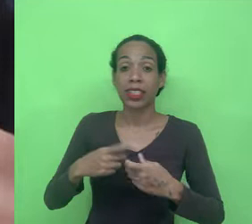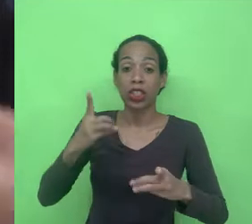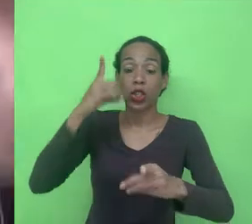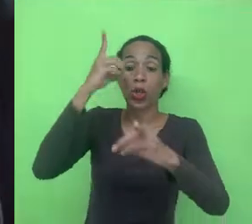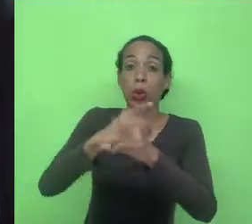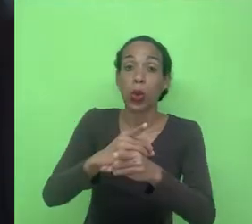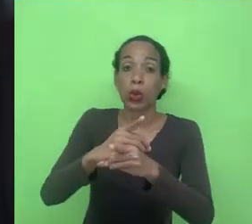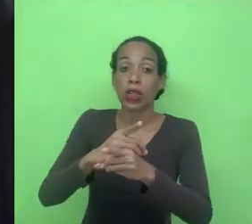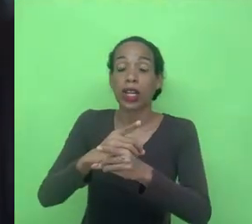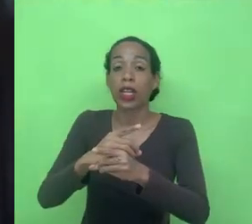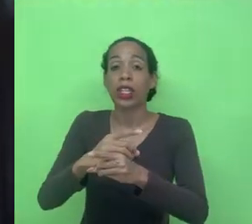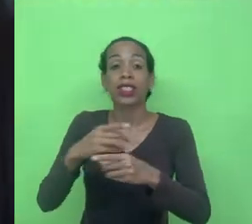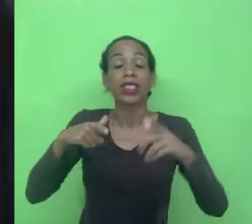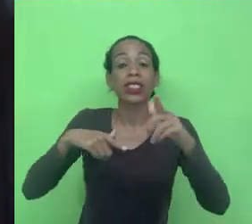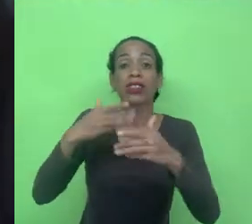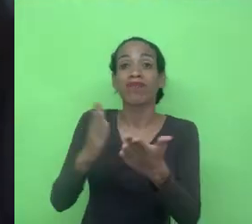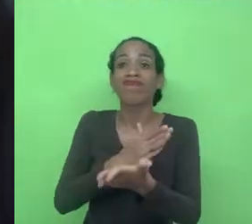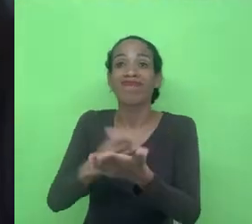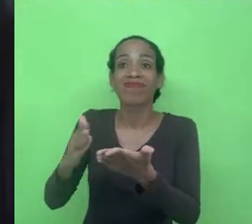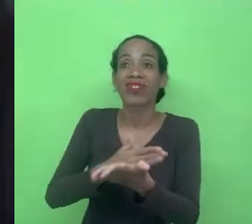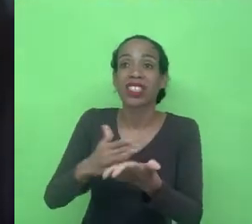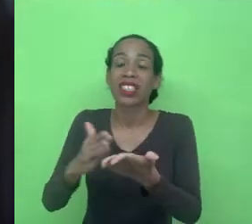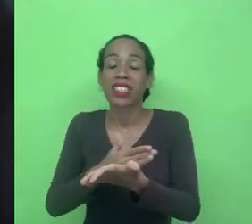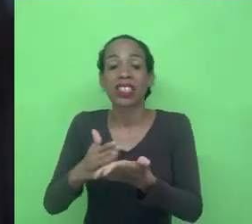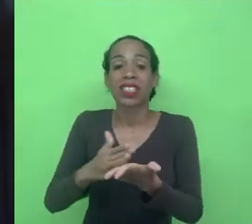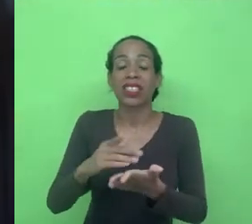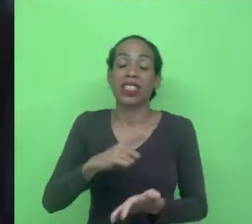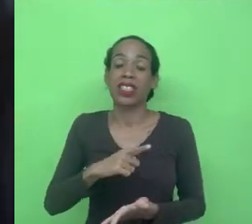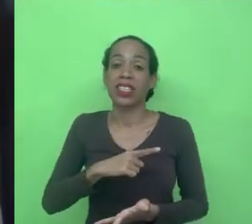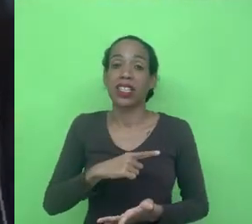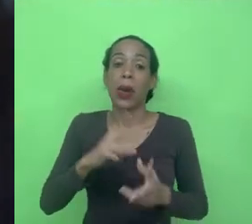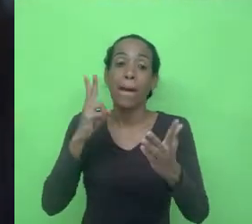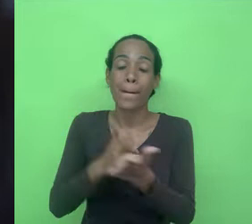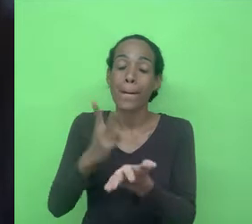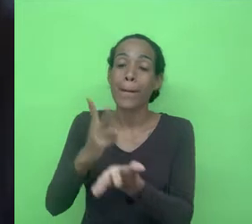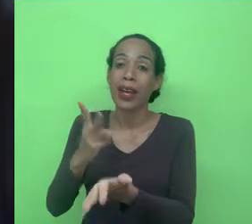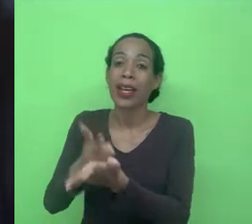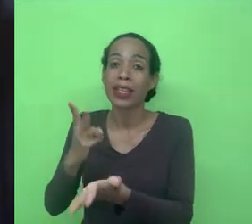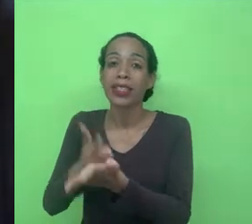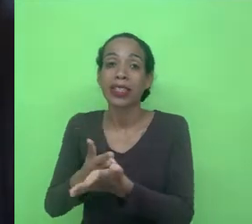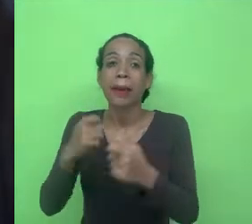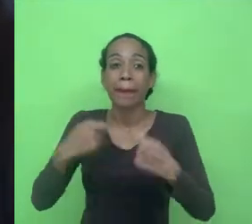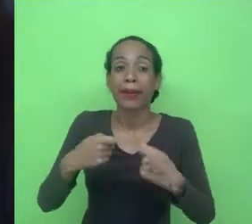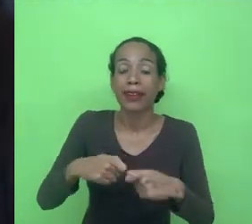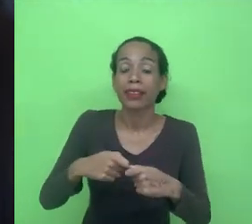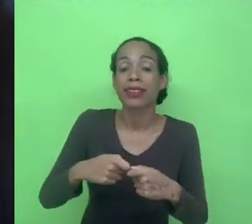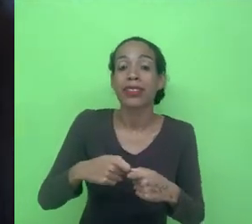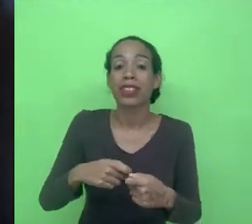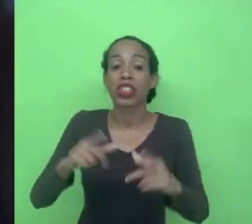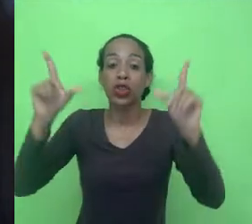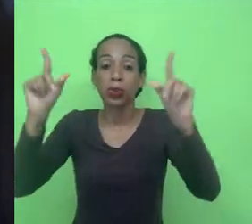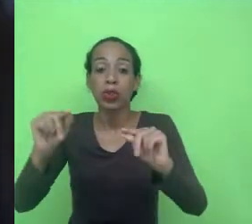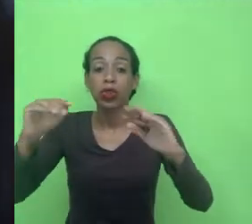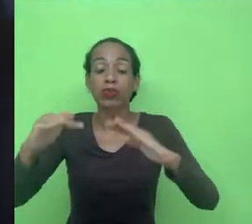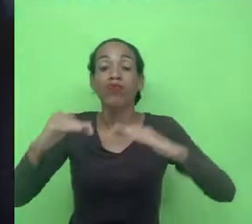funcionar sem a dependência dessas plataformas infraestruturais ou mesmo que dependam, que diminuam essa dependência e gerem processos